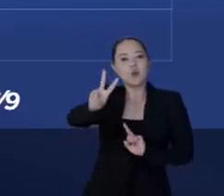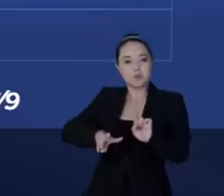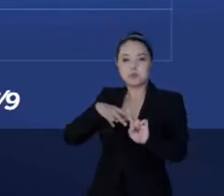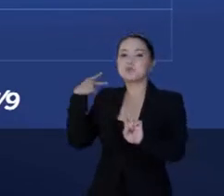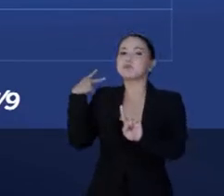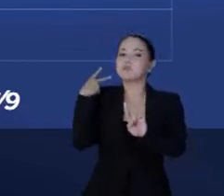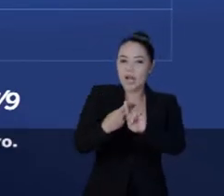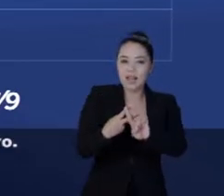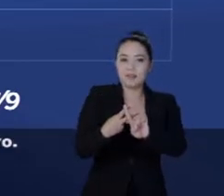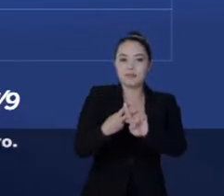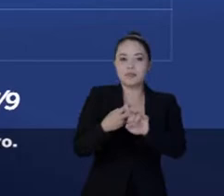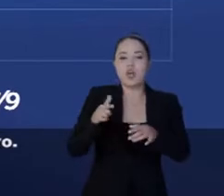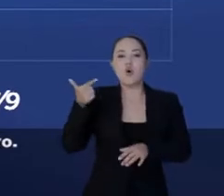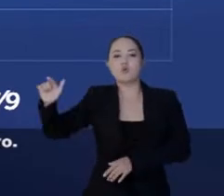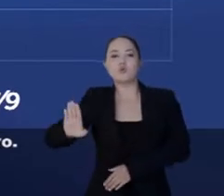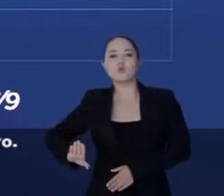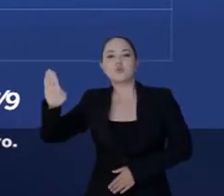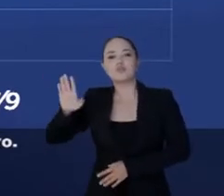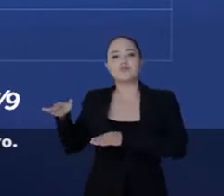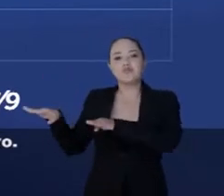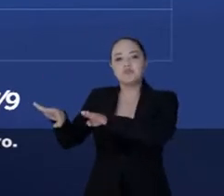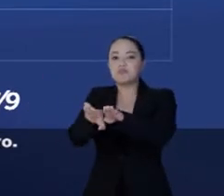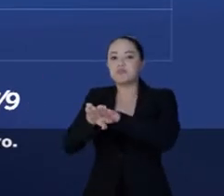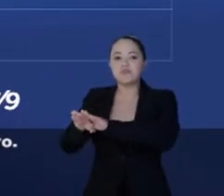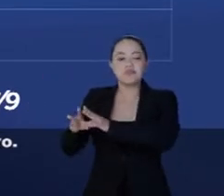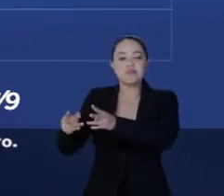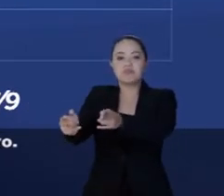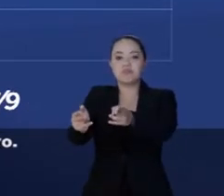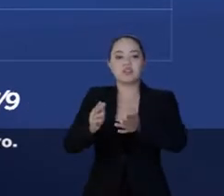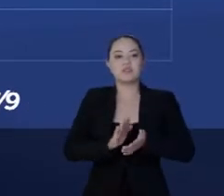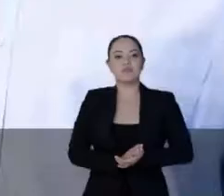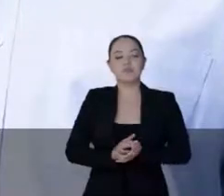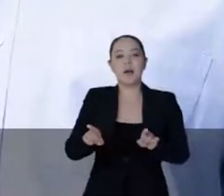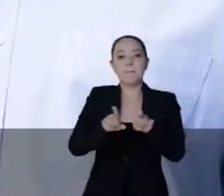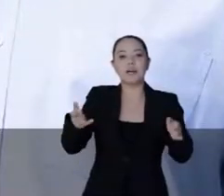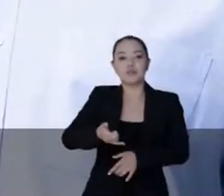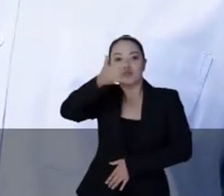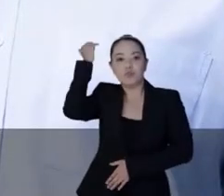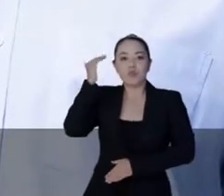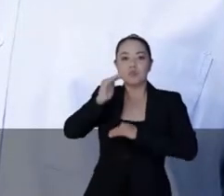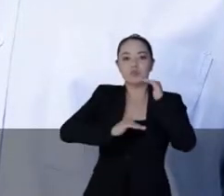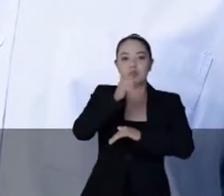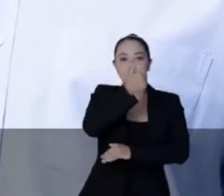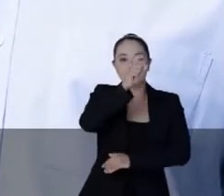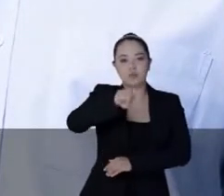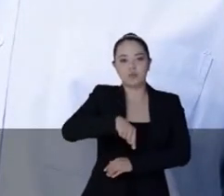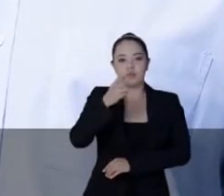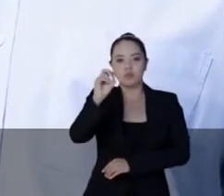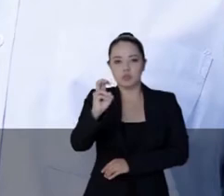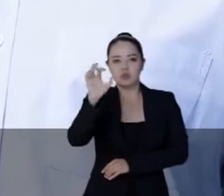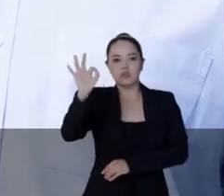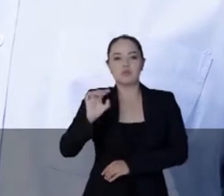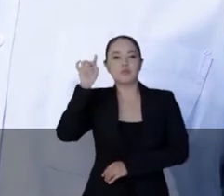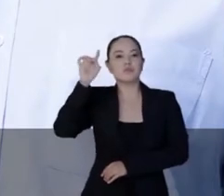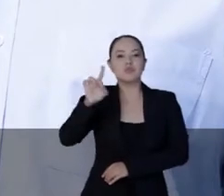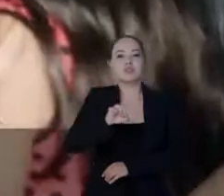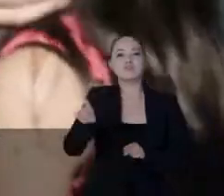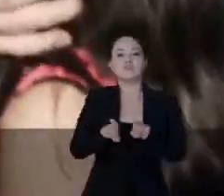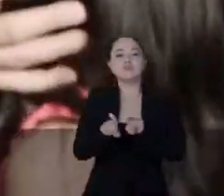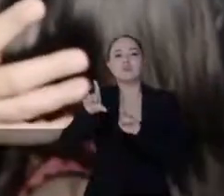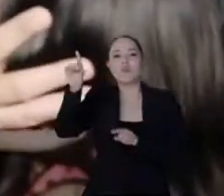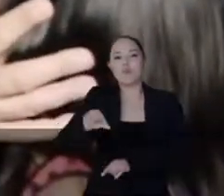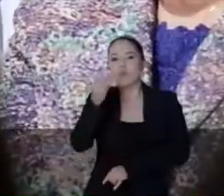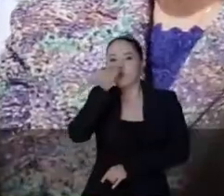Triplicou o seu desempenho, enquanto os outros candidatos estacionaram na margem de erro. Junior Mock cresce 1,5% ao dia.